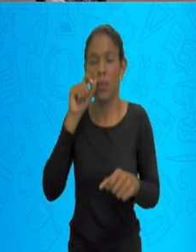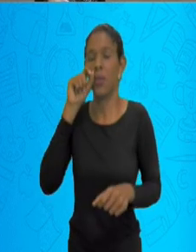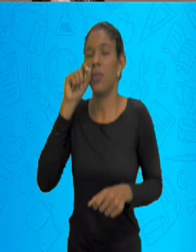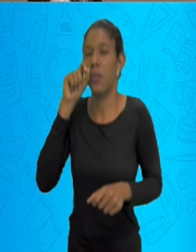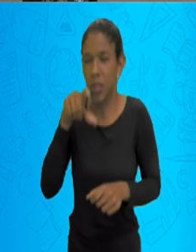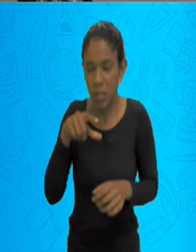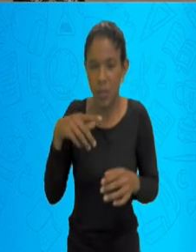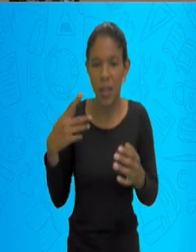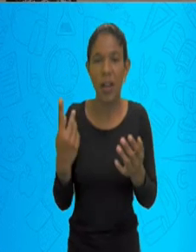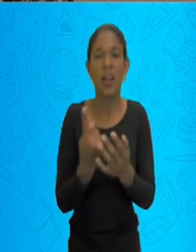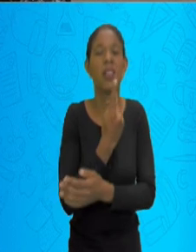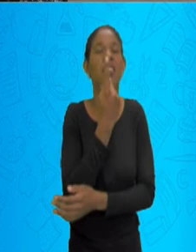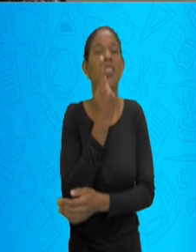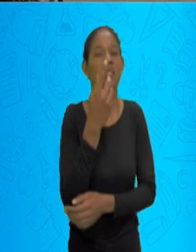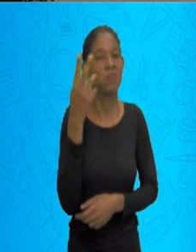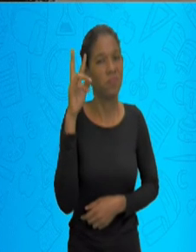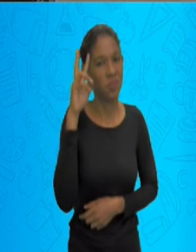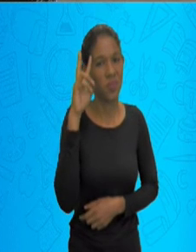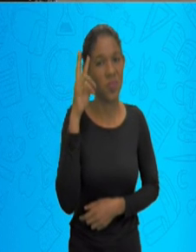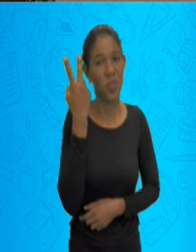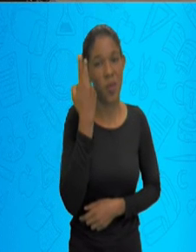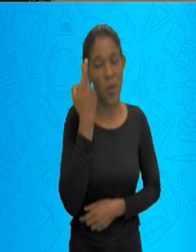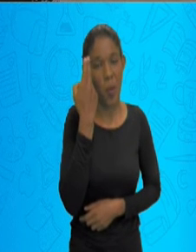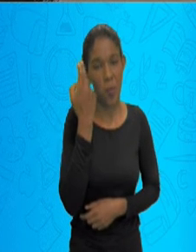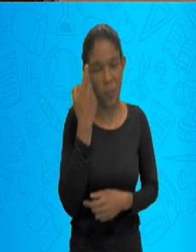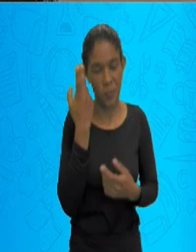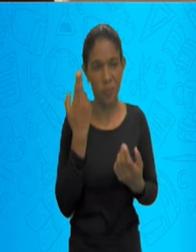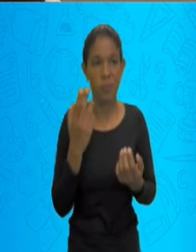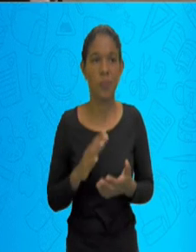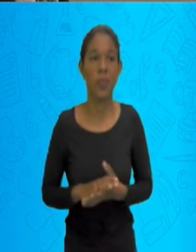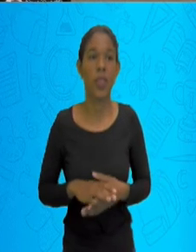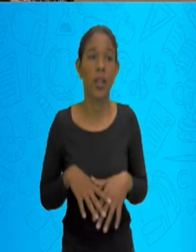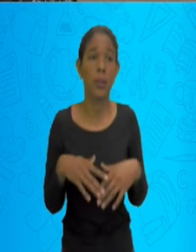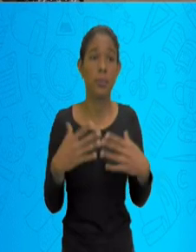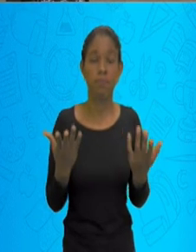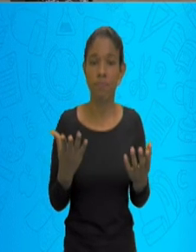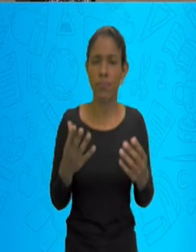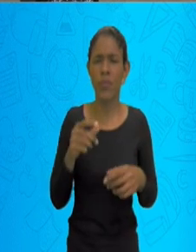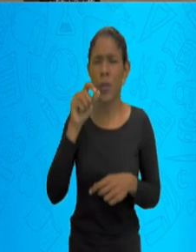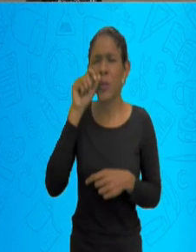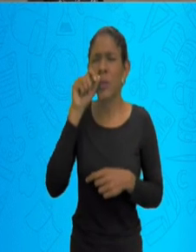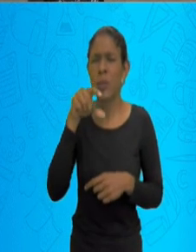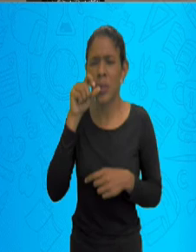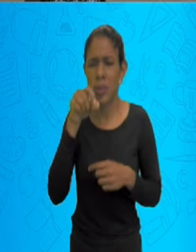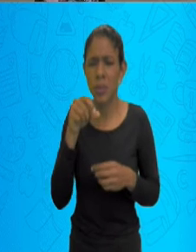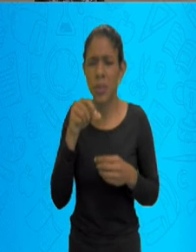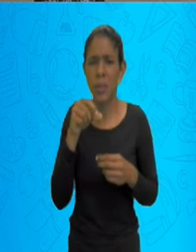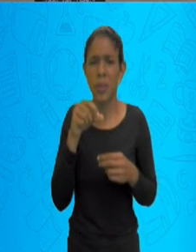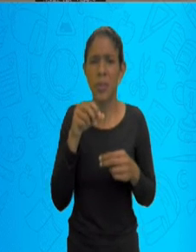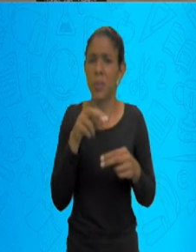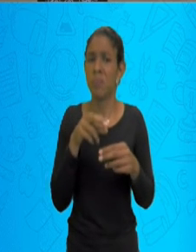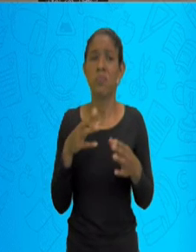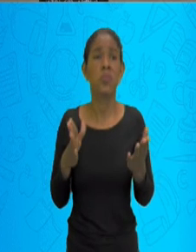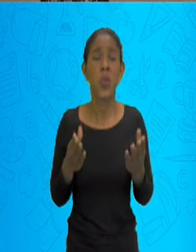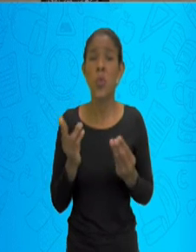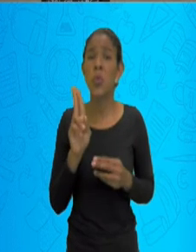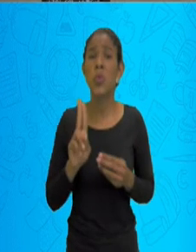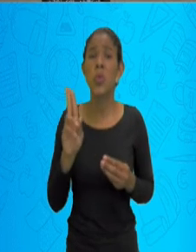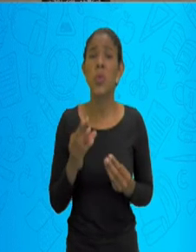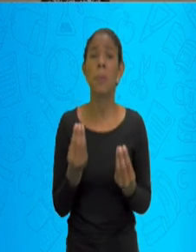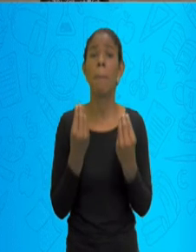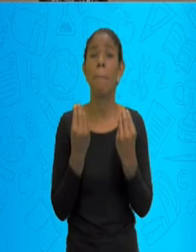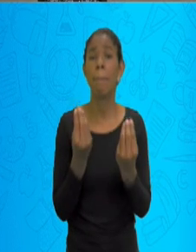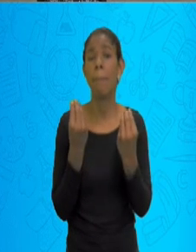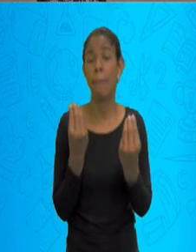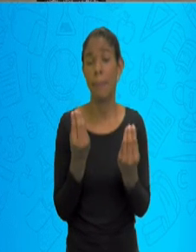acontece de uma forma bem tranquila e natural. Para que serve o espirro? Bom, por